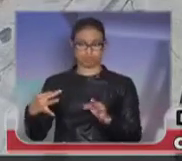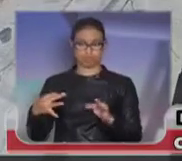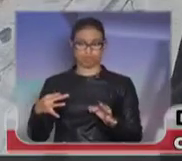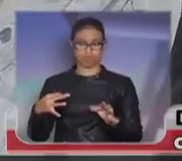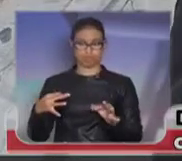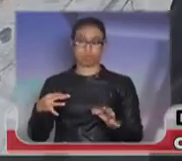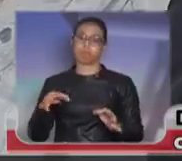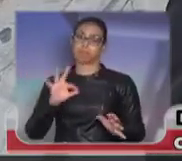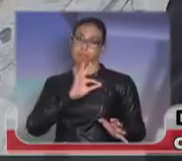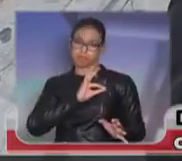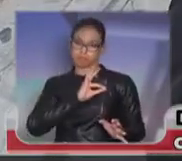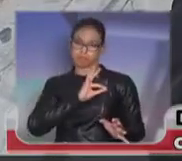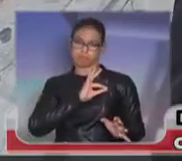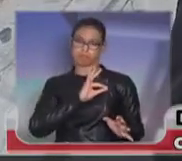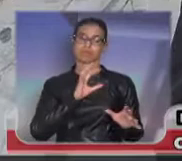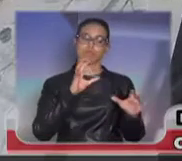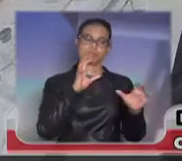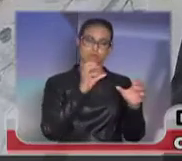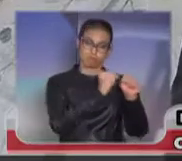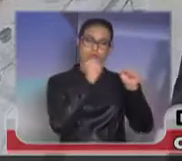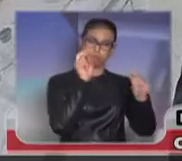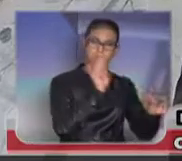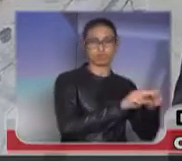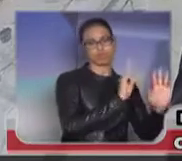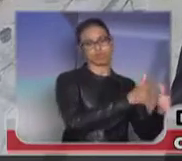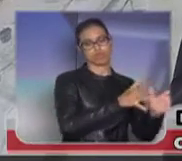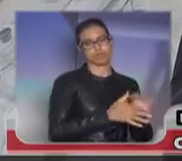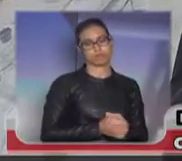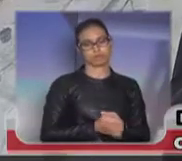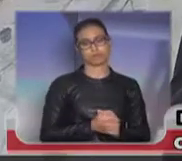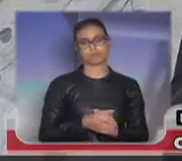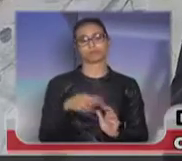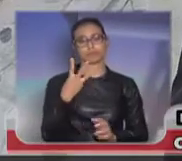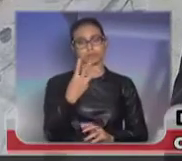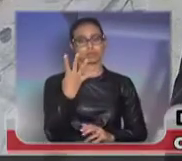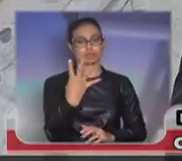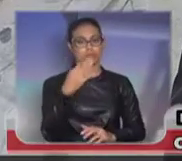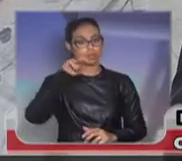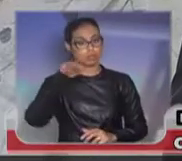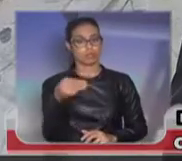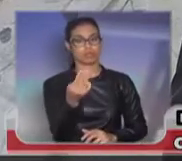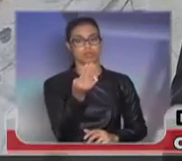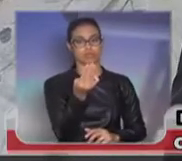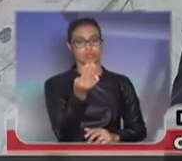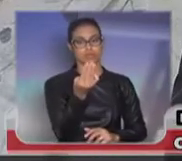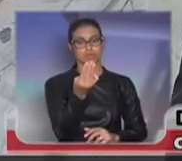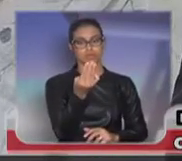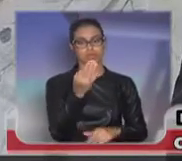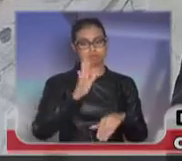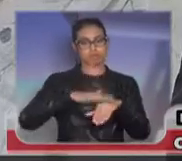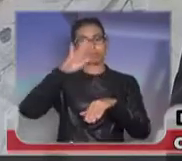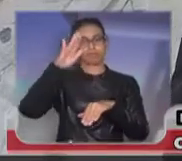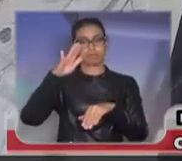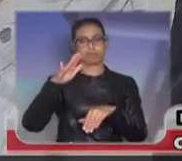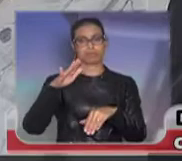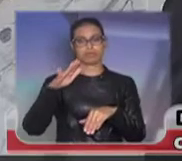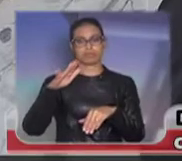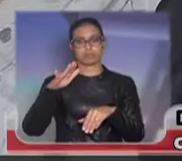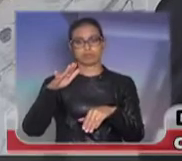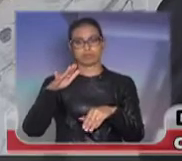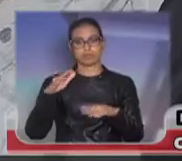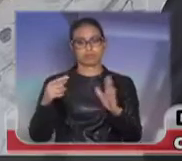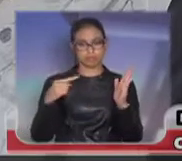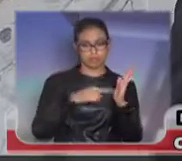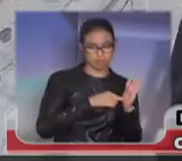tem que ser cobrado é a justiça brasileira. 34 milhões e 600 mil intervenções policiais, 4